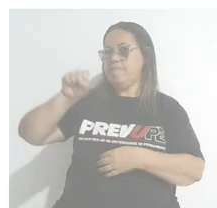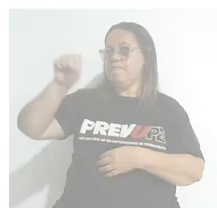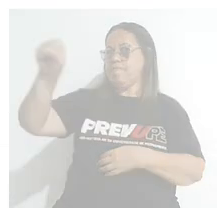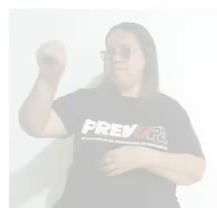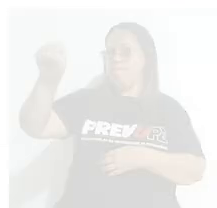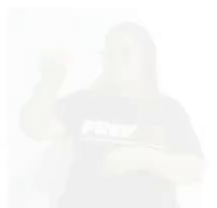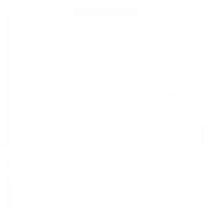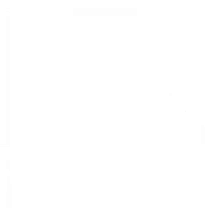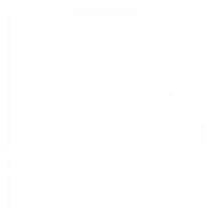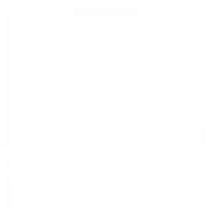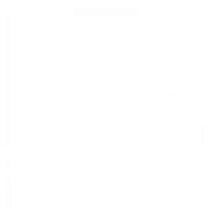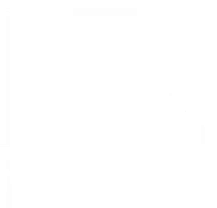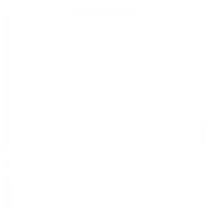Mandela.